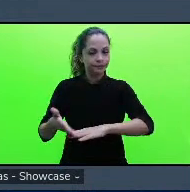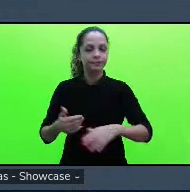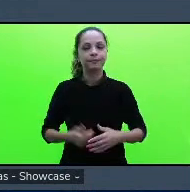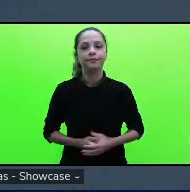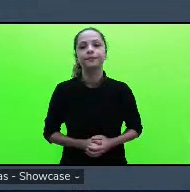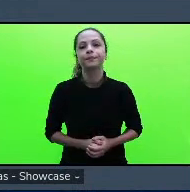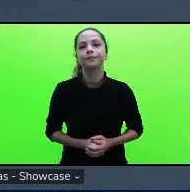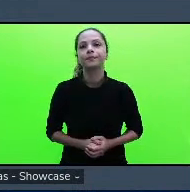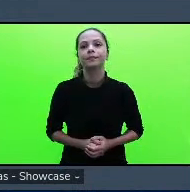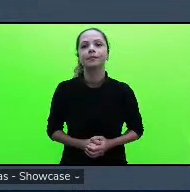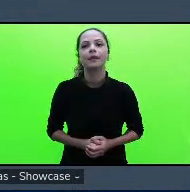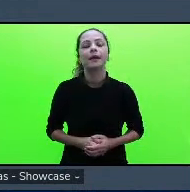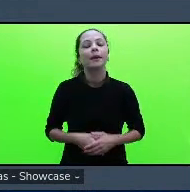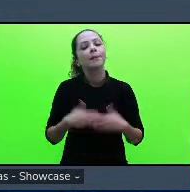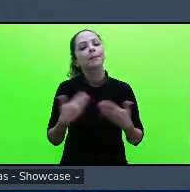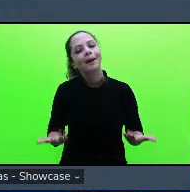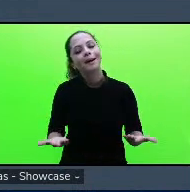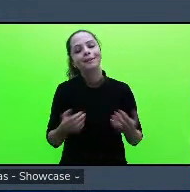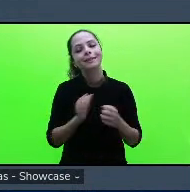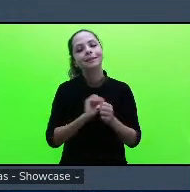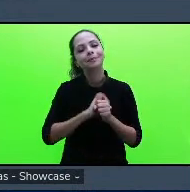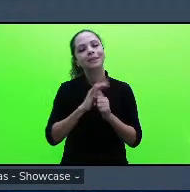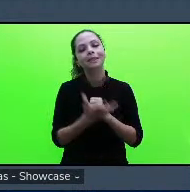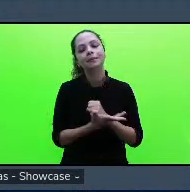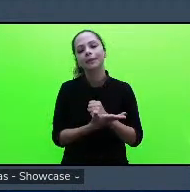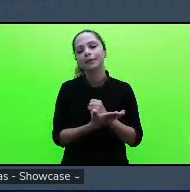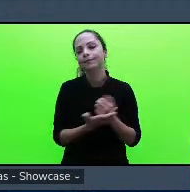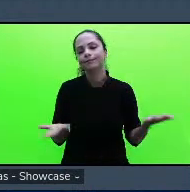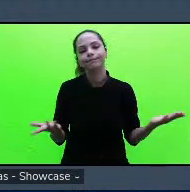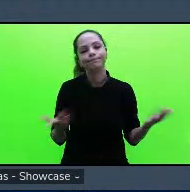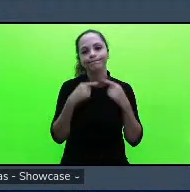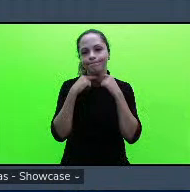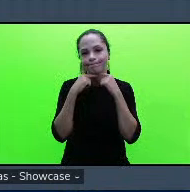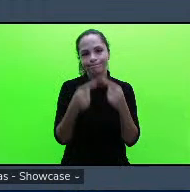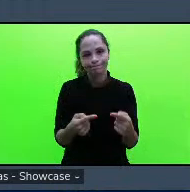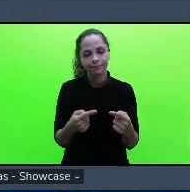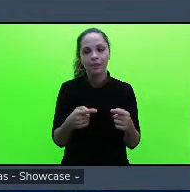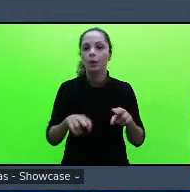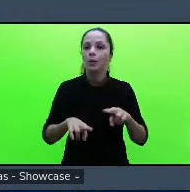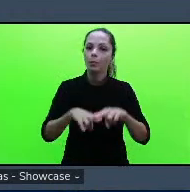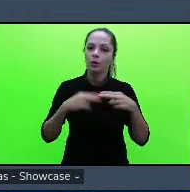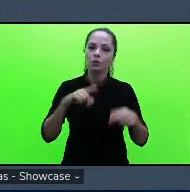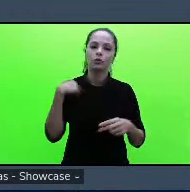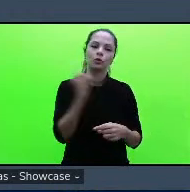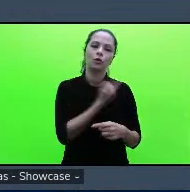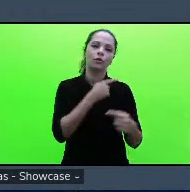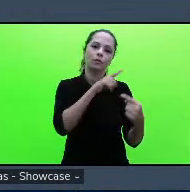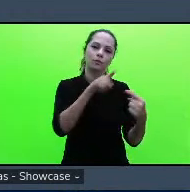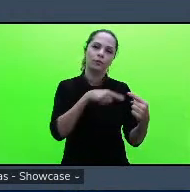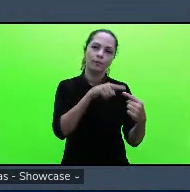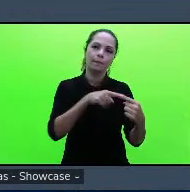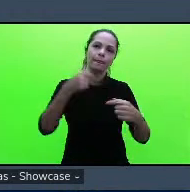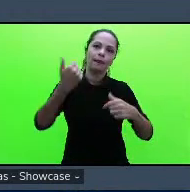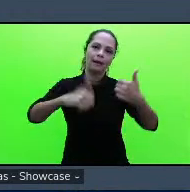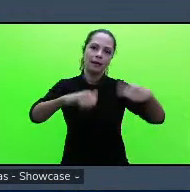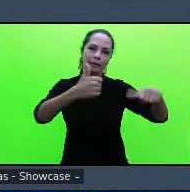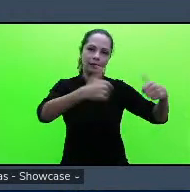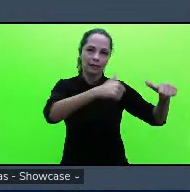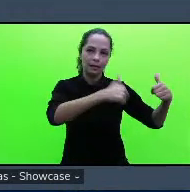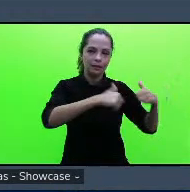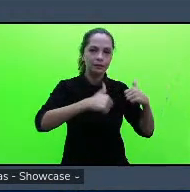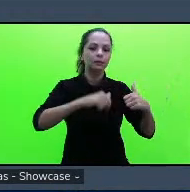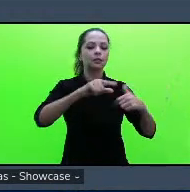só que com a pandemia isso não foi possível por isso a gente buscou fazer a análise dos contos selecionar esses